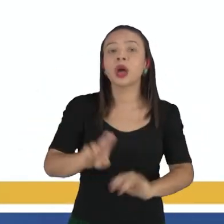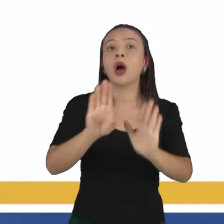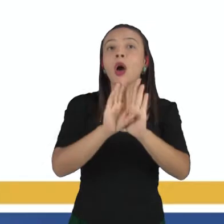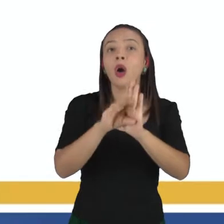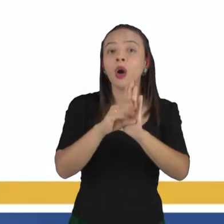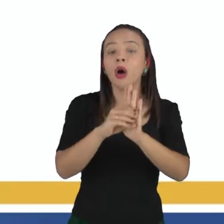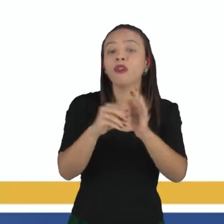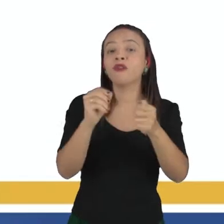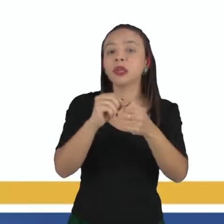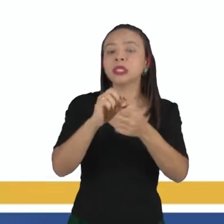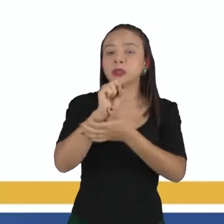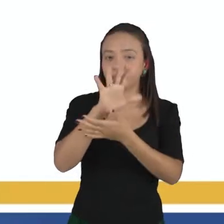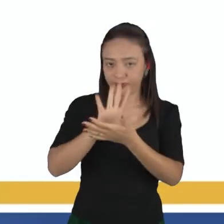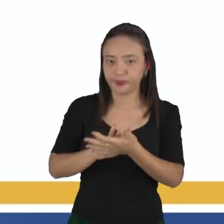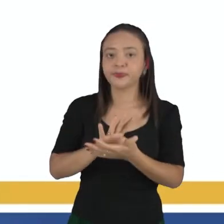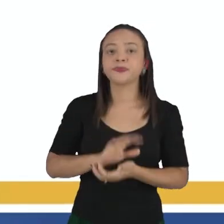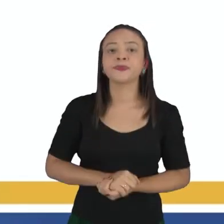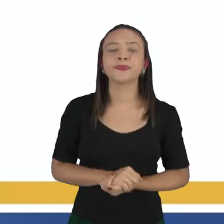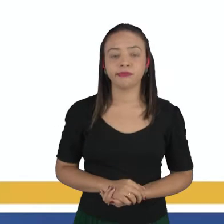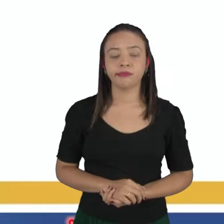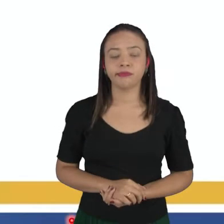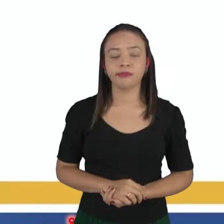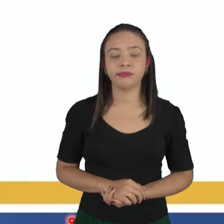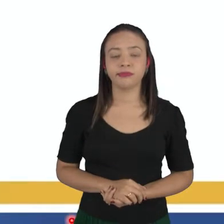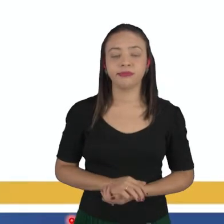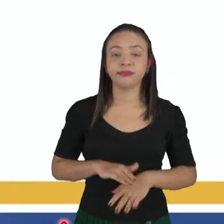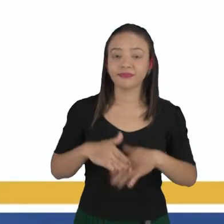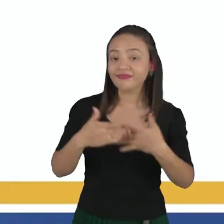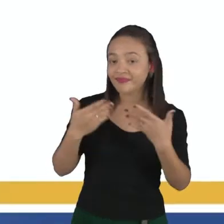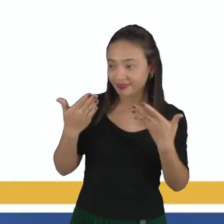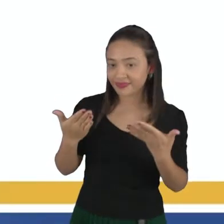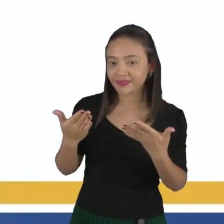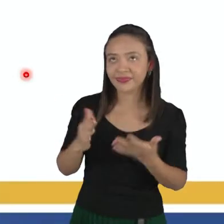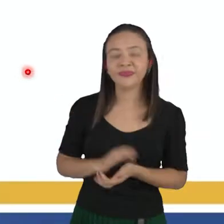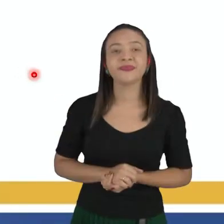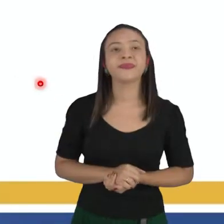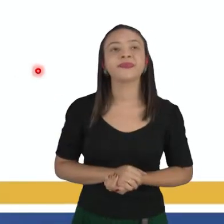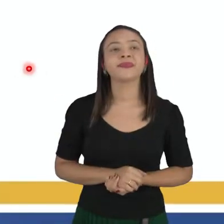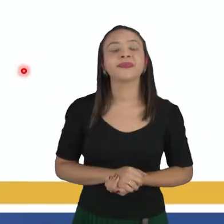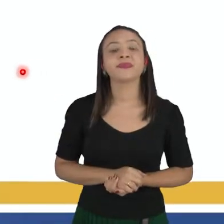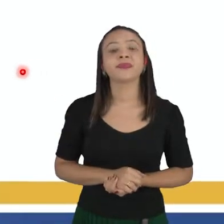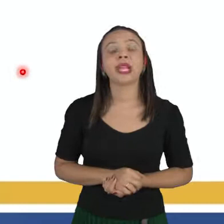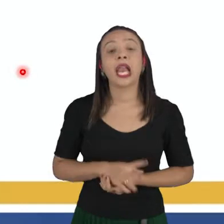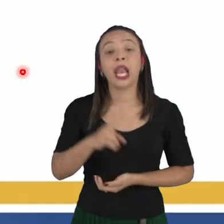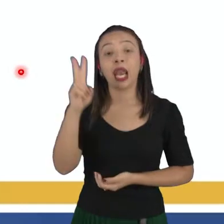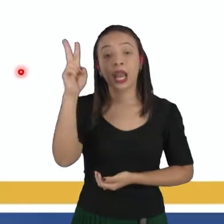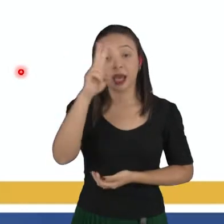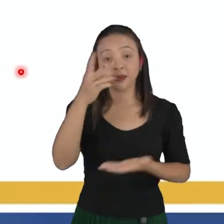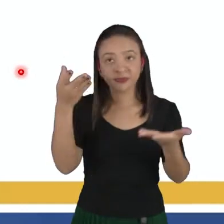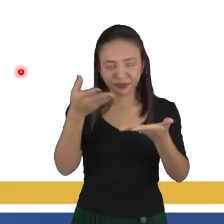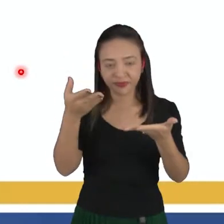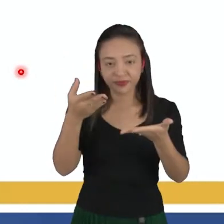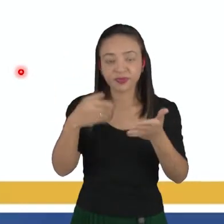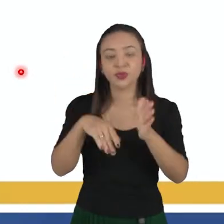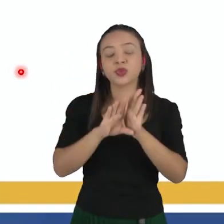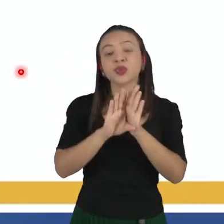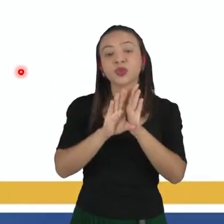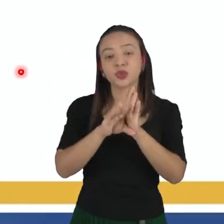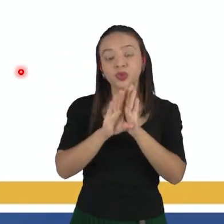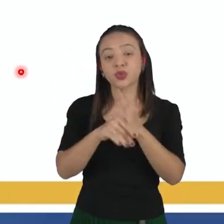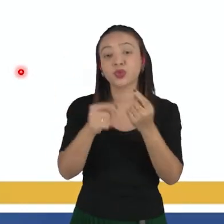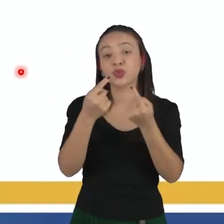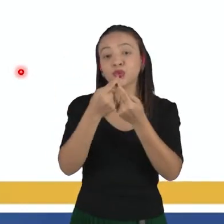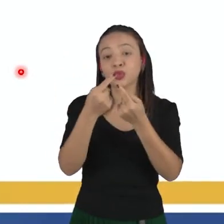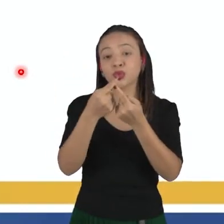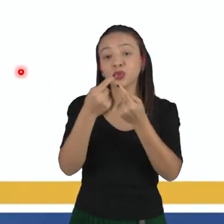resoluções das atividades, beleza? Ok pessoal, então vamos lá? Nós vamos relembrar os conceitos dos